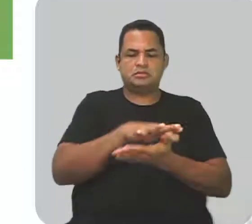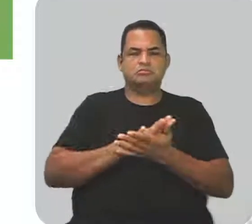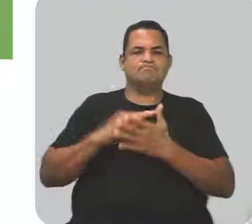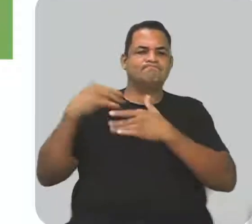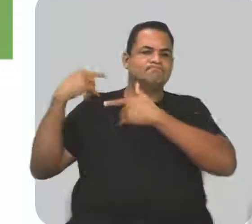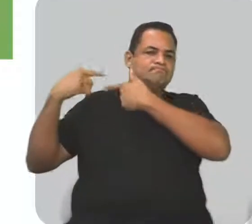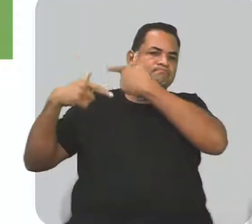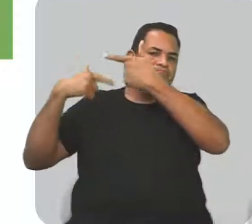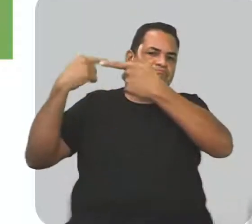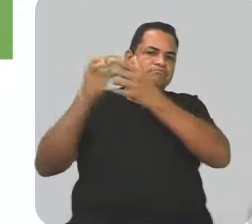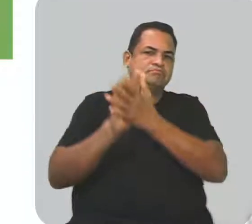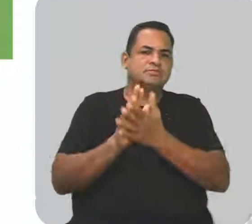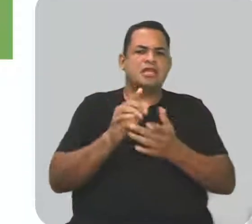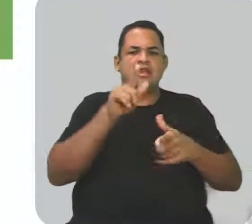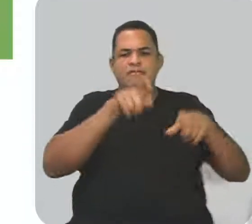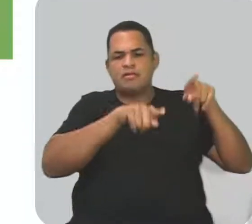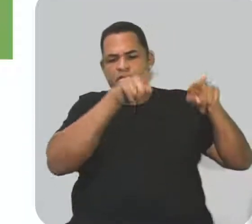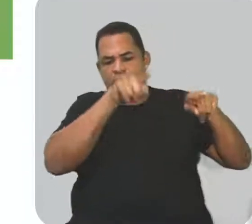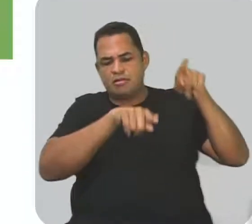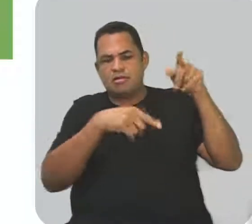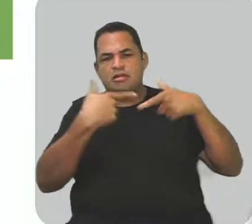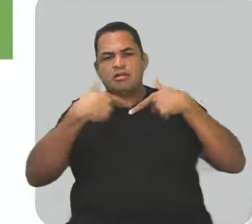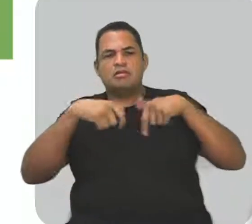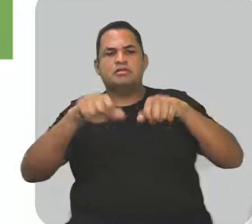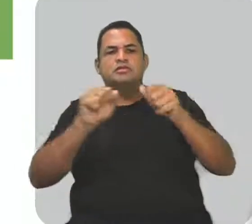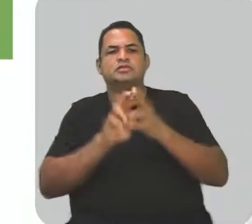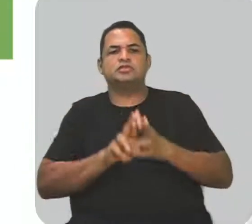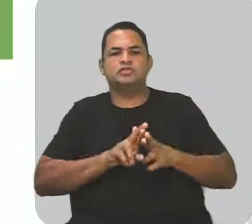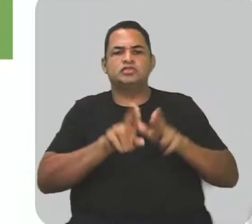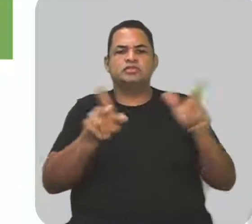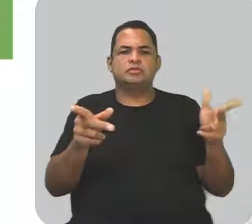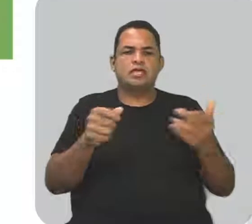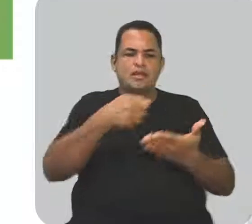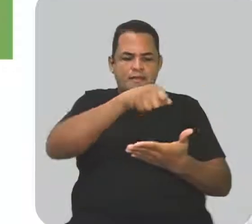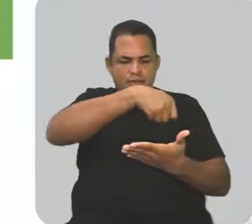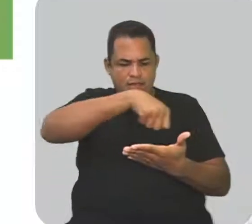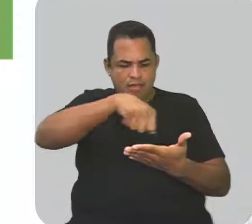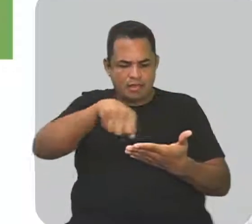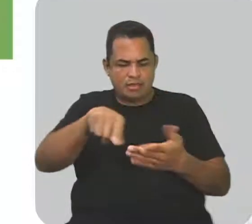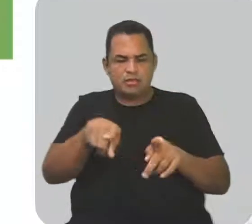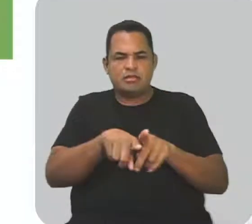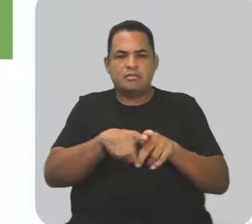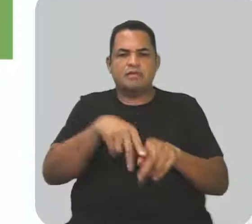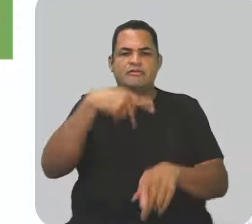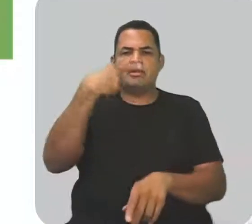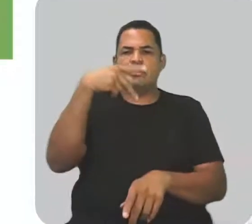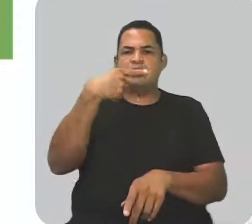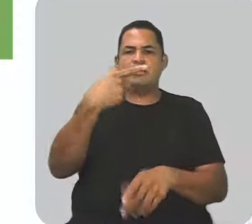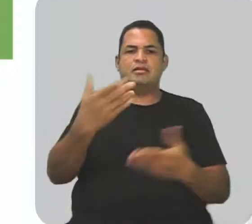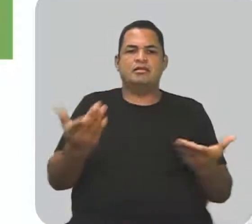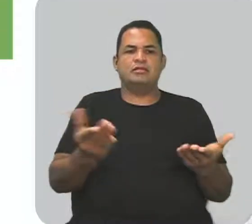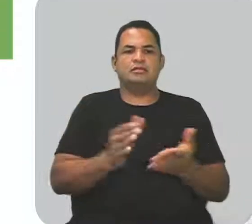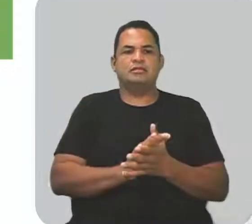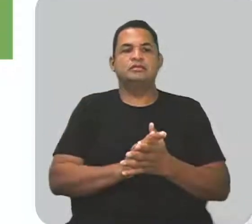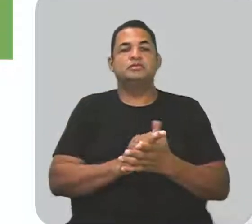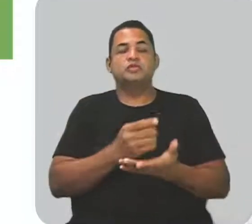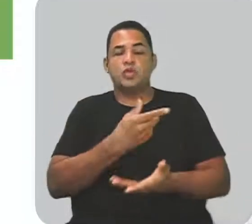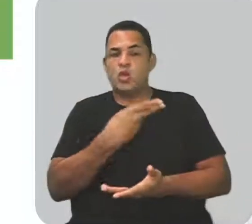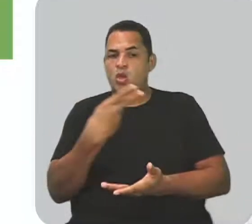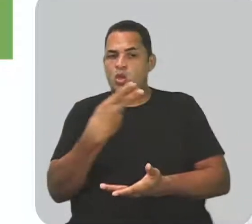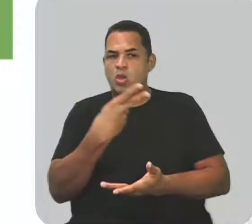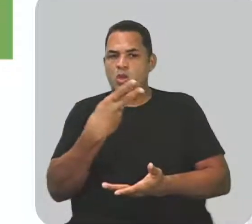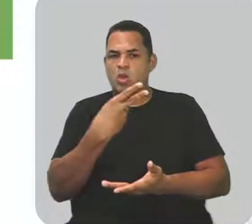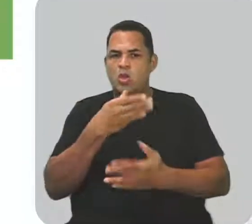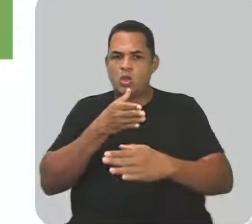Identificando as variedades linguísticas e os diferentes modos de falar e escrever. Habilidade 2.